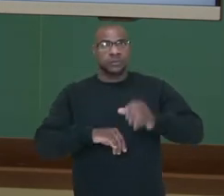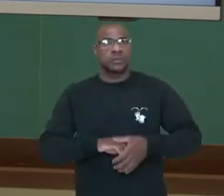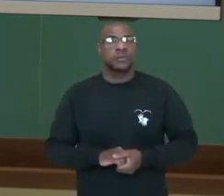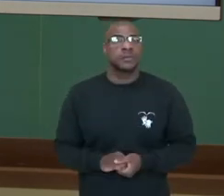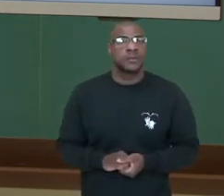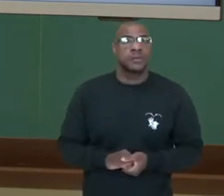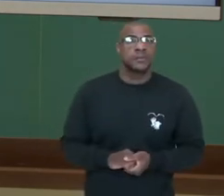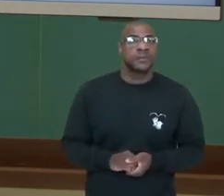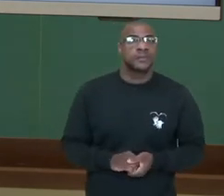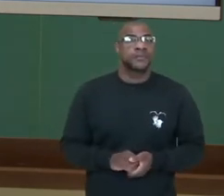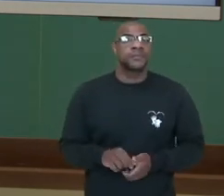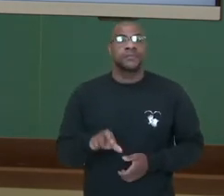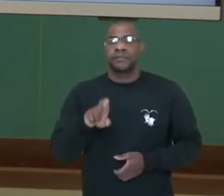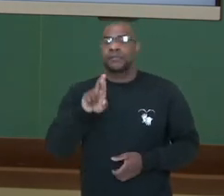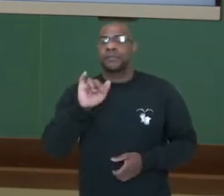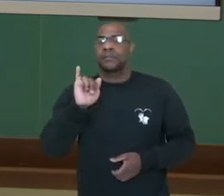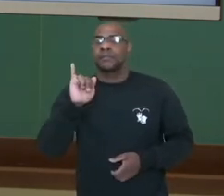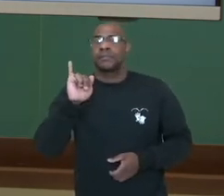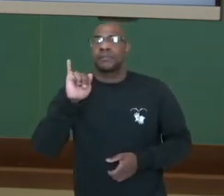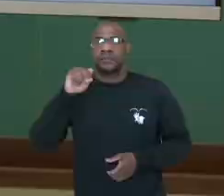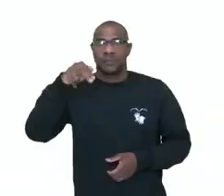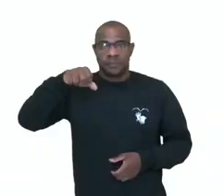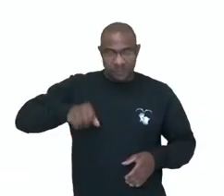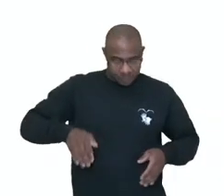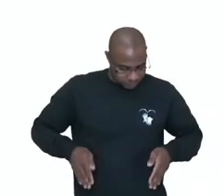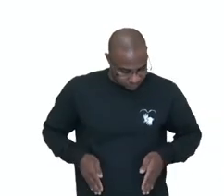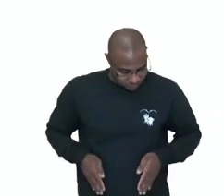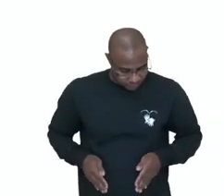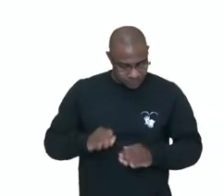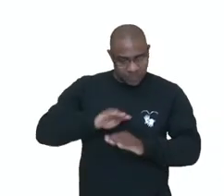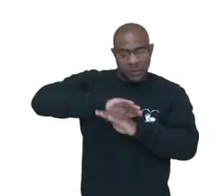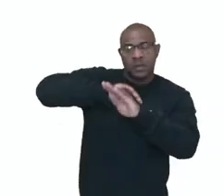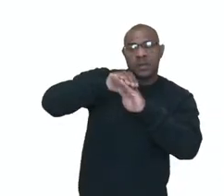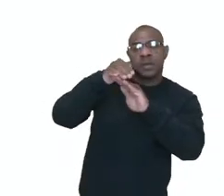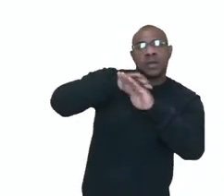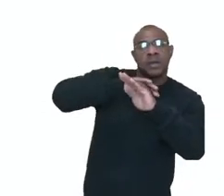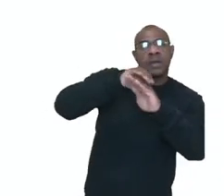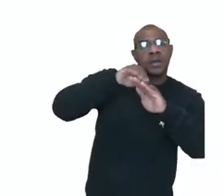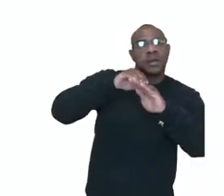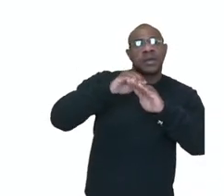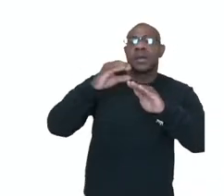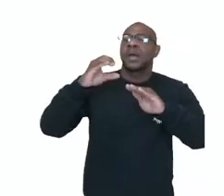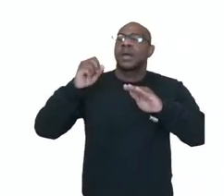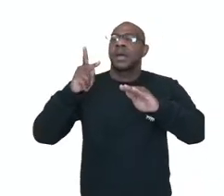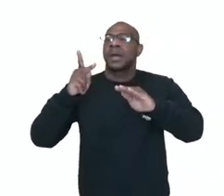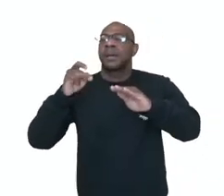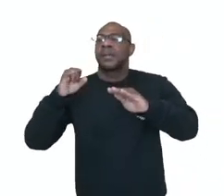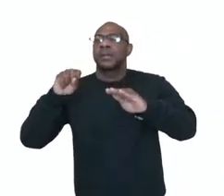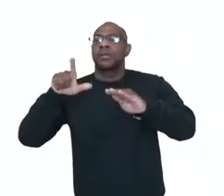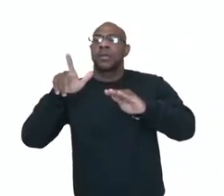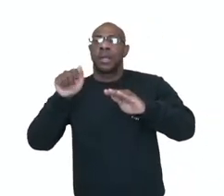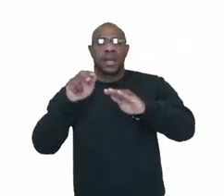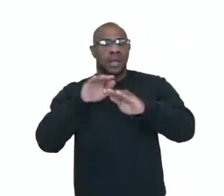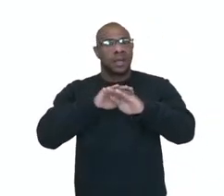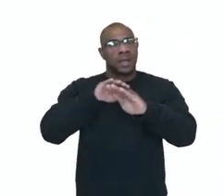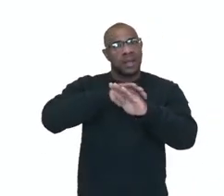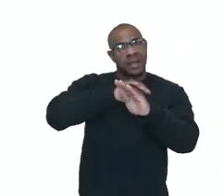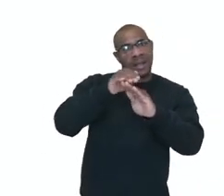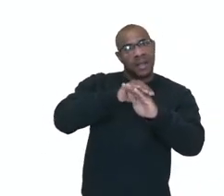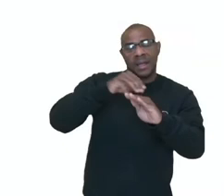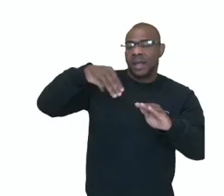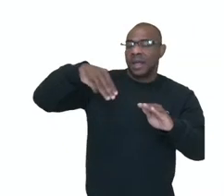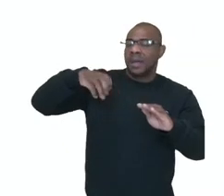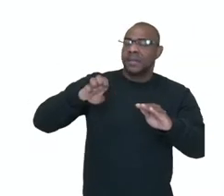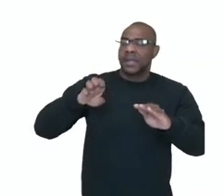O rim, né? Ele é formado por uma cápsula, dentro é o córtex. A medula são essas cavidades que